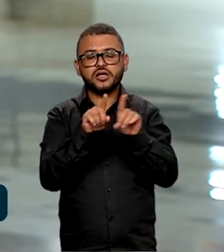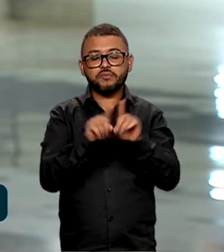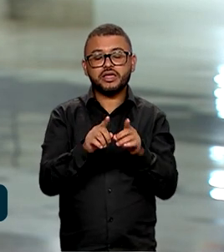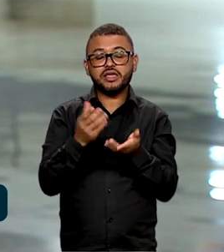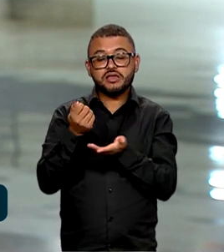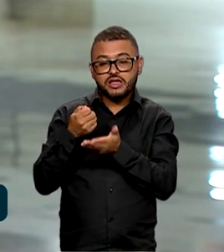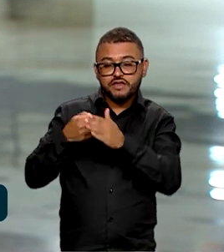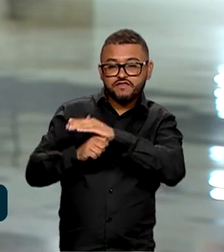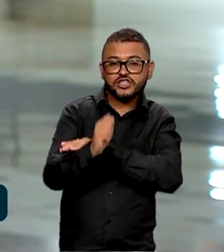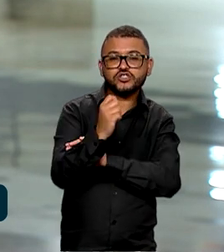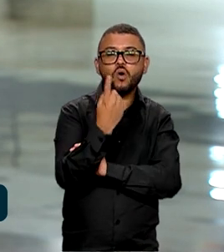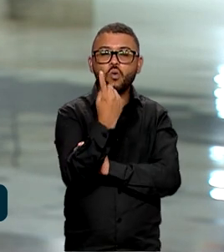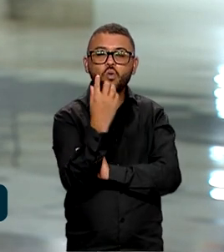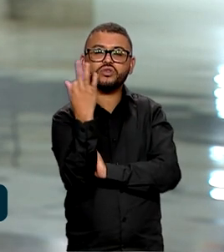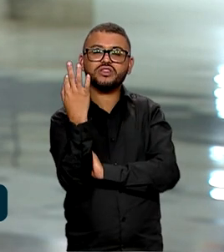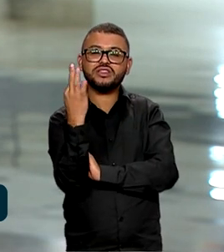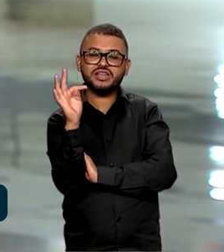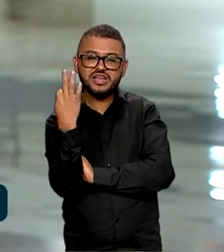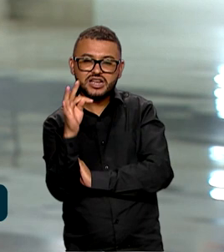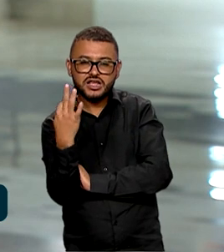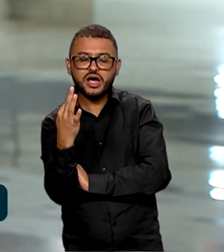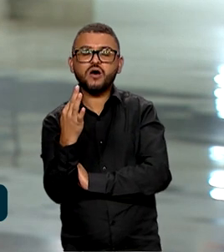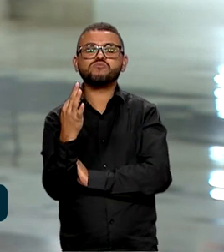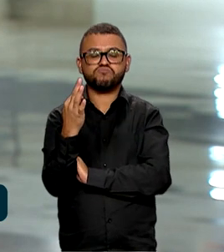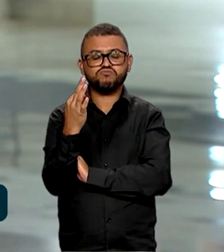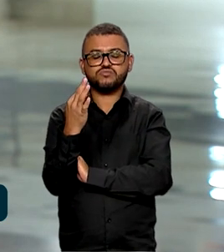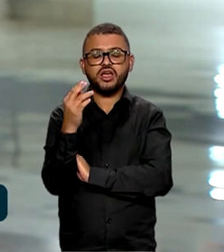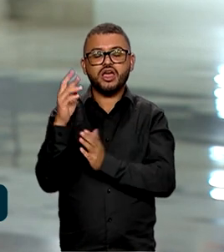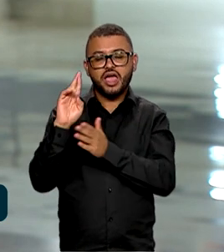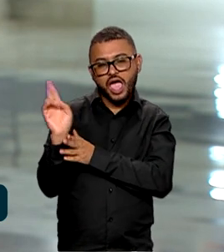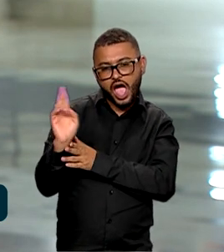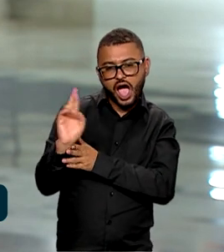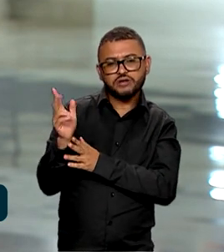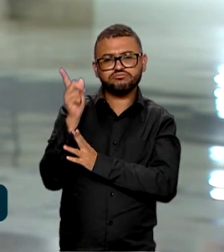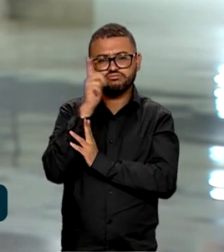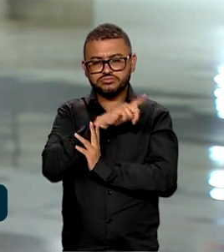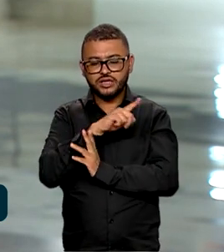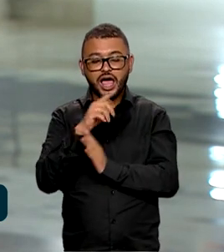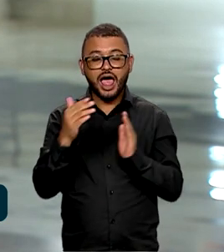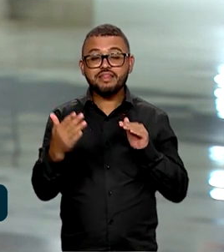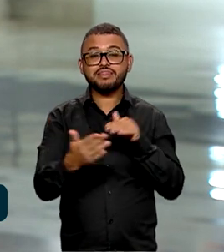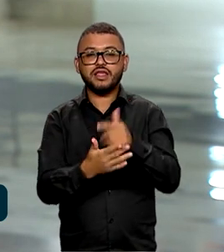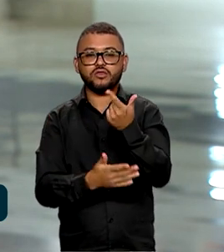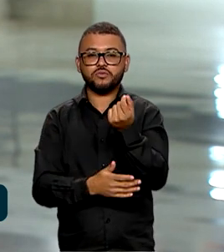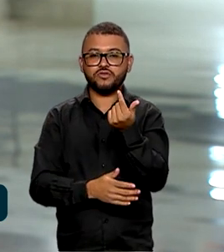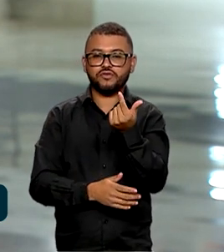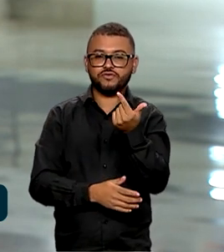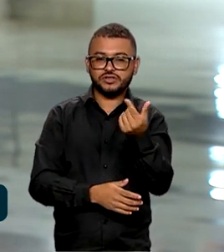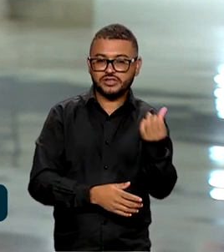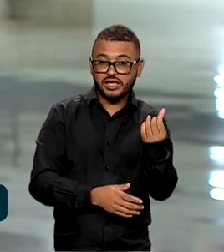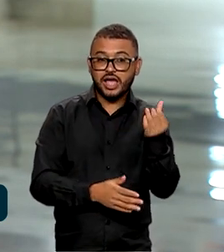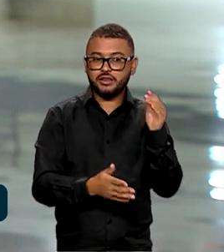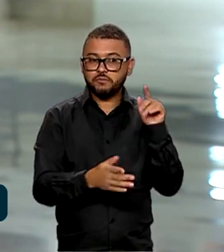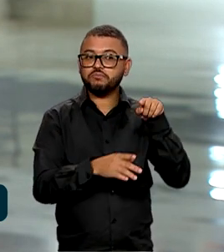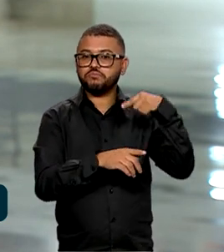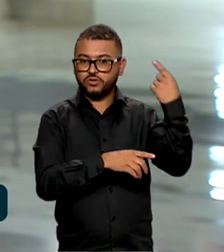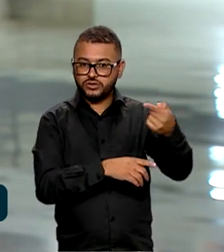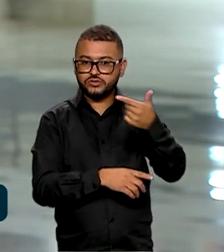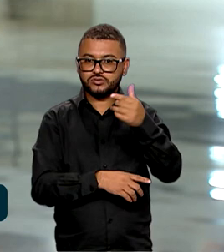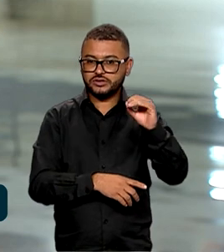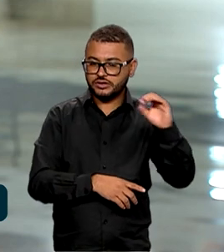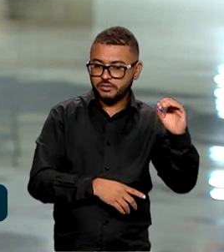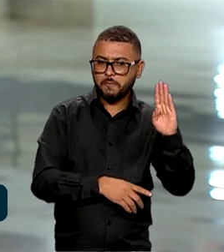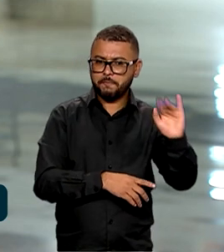,4 trilhão até 2026 e outros R$ bilhões a partir de